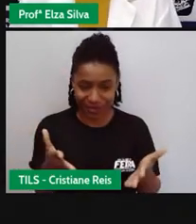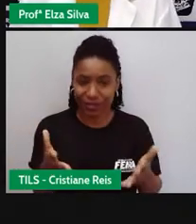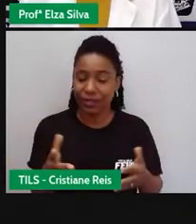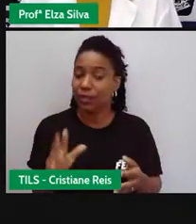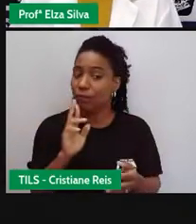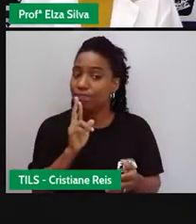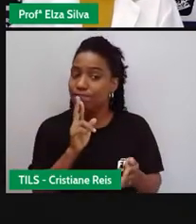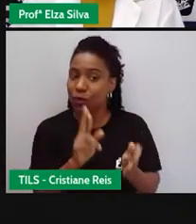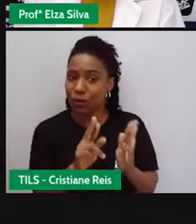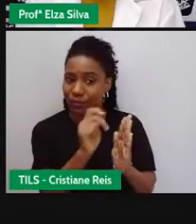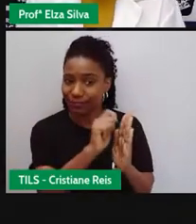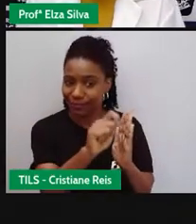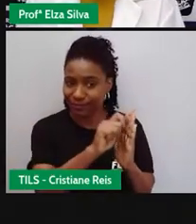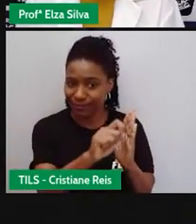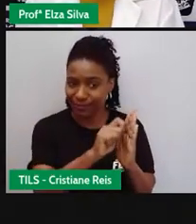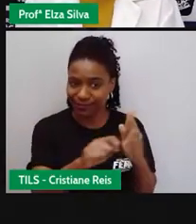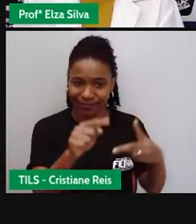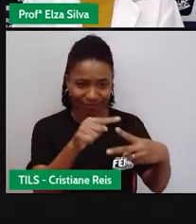caderno de inglês.